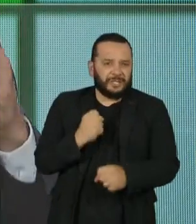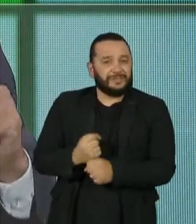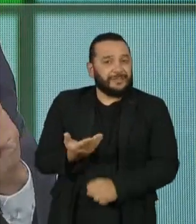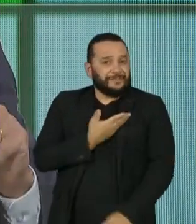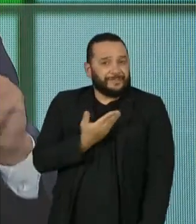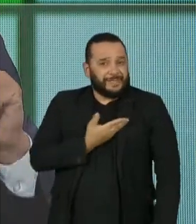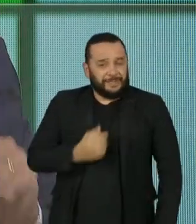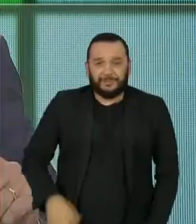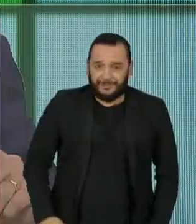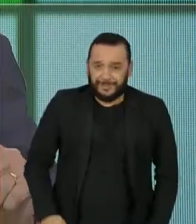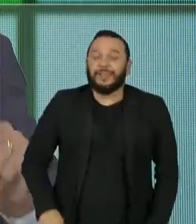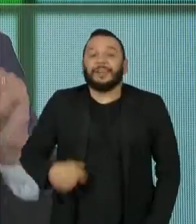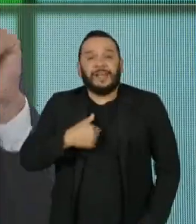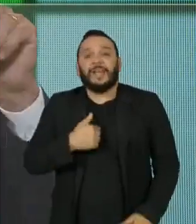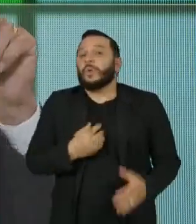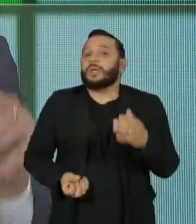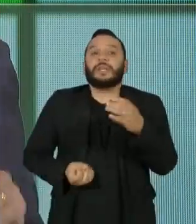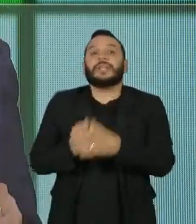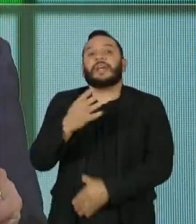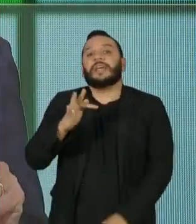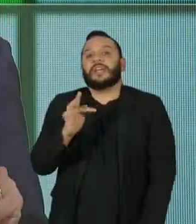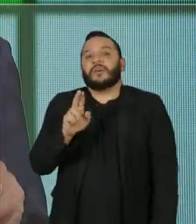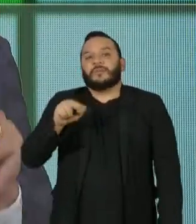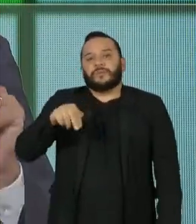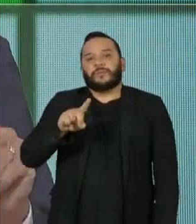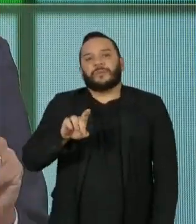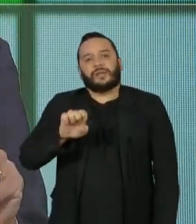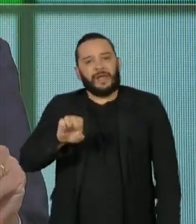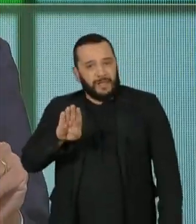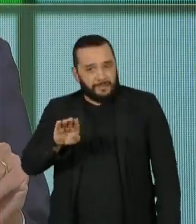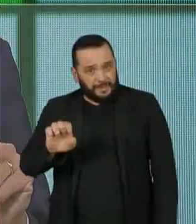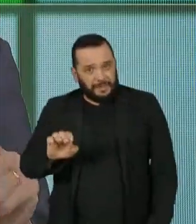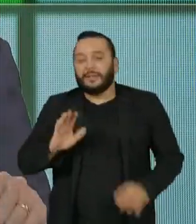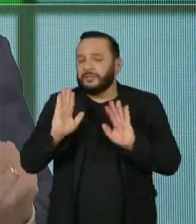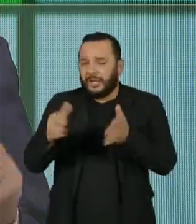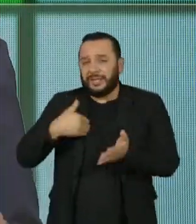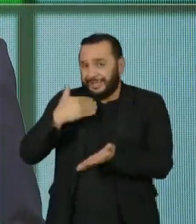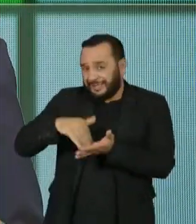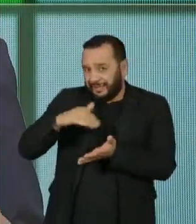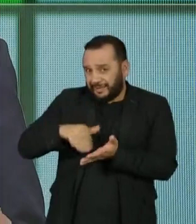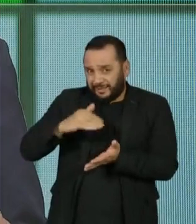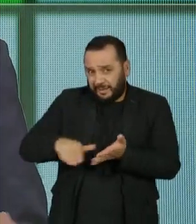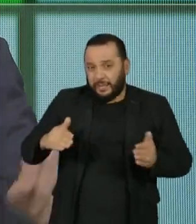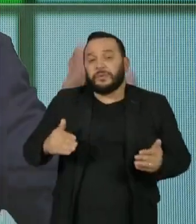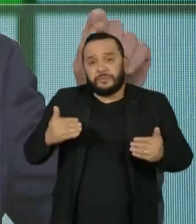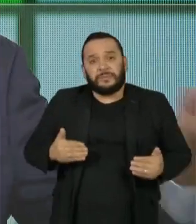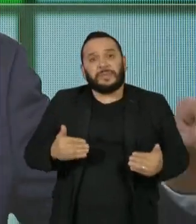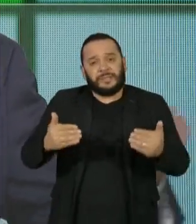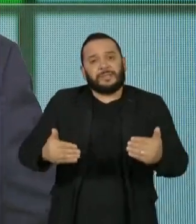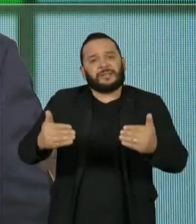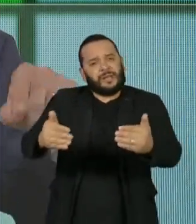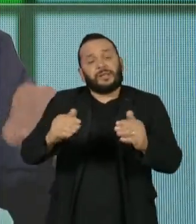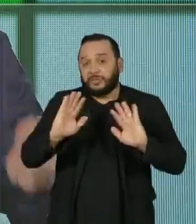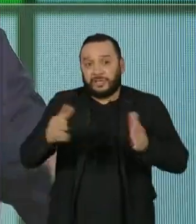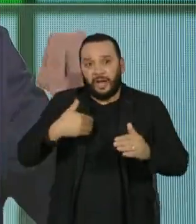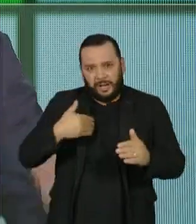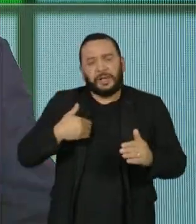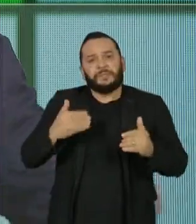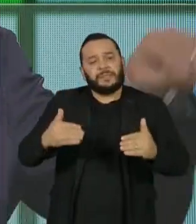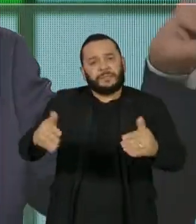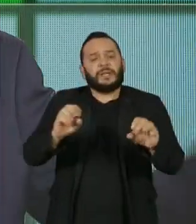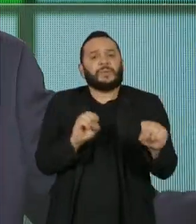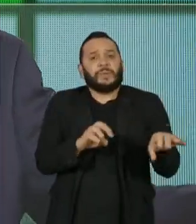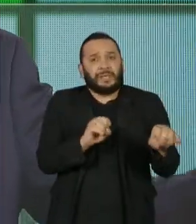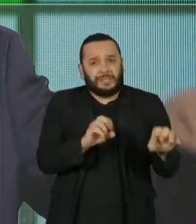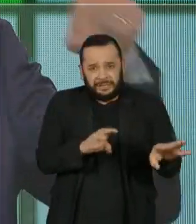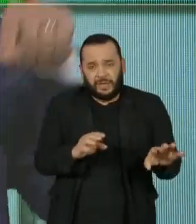Eu construí o Fundeb, enquanto secretário executivo do Ministério da Educação, a quatro mãos com o secretário de Educação